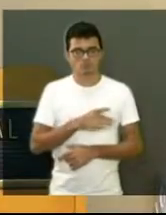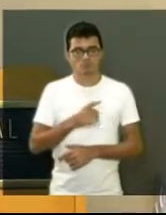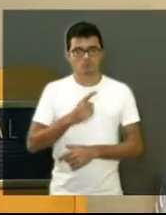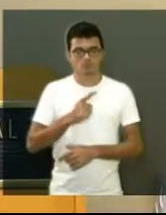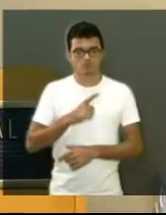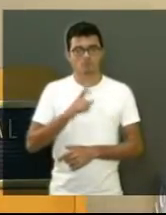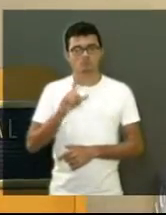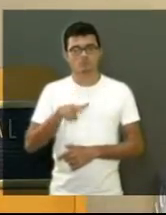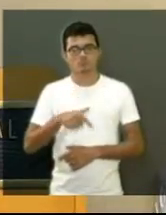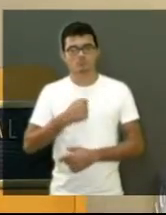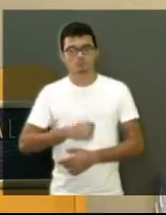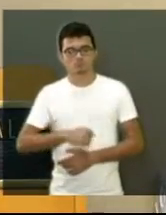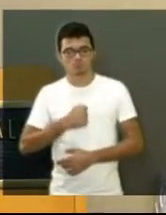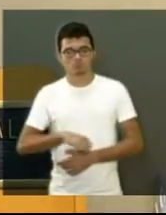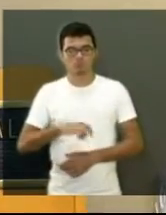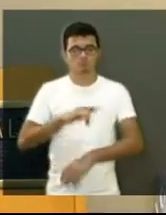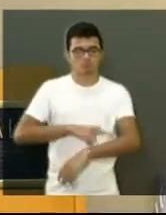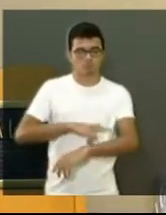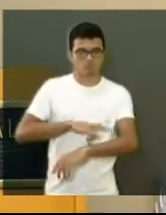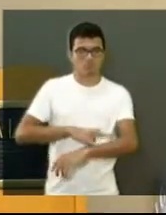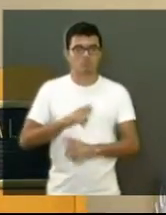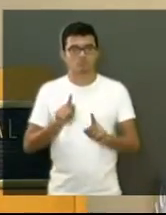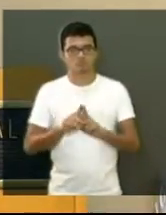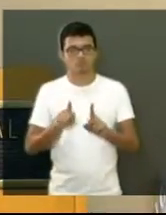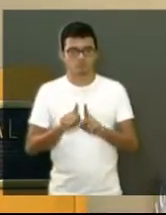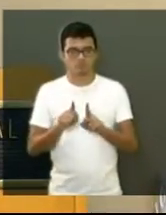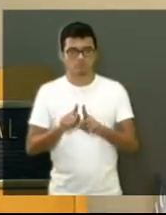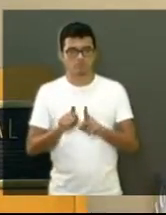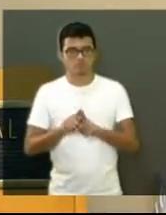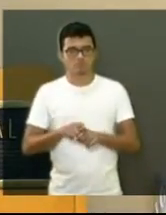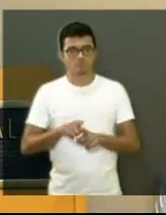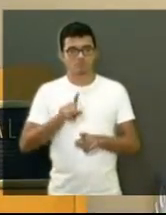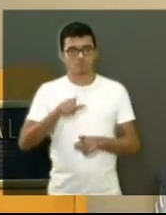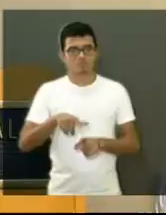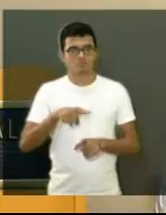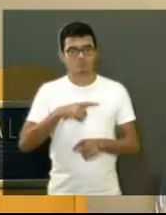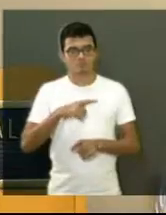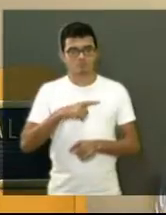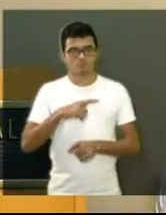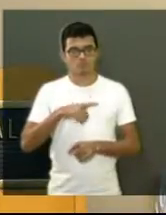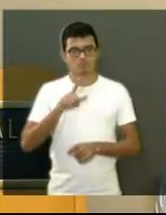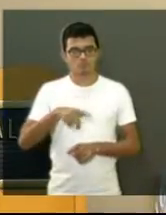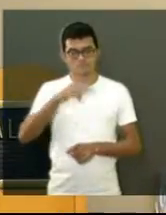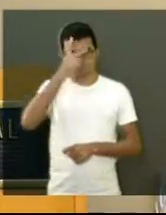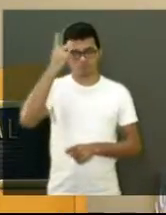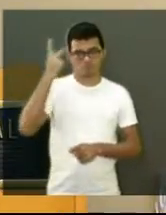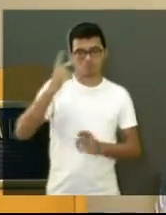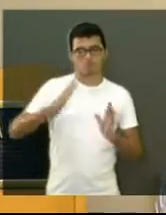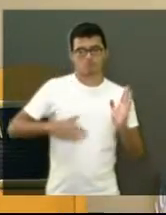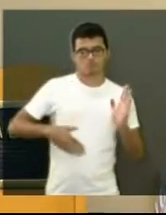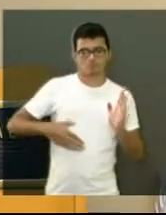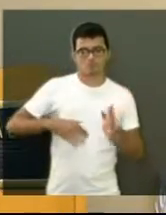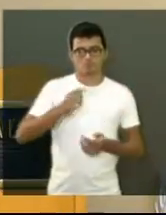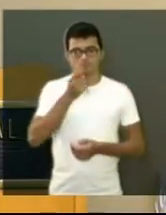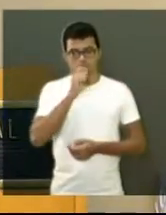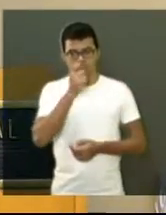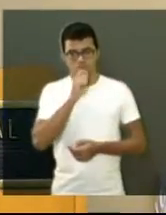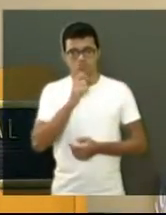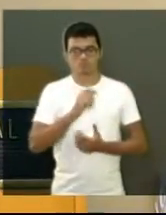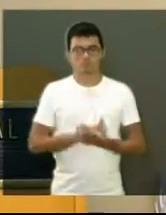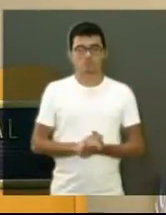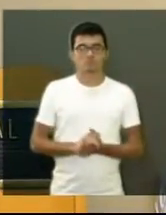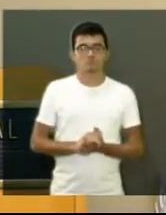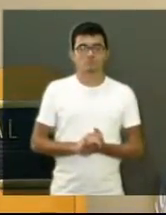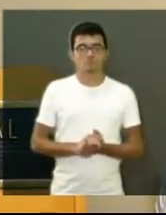necessidades fisiológicas. Aquele lugar é um um antro de malandro de droga e precisava,